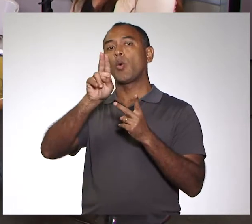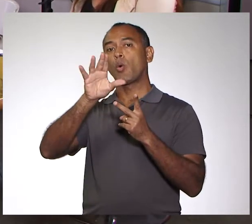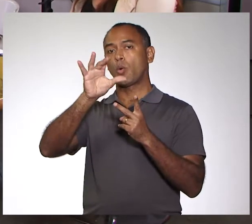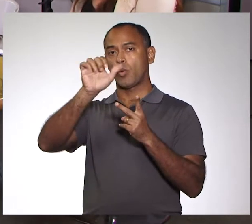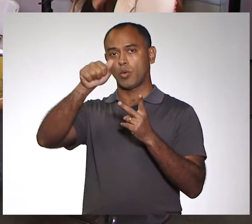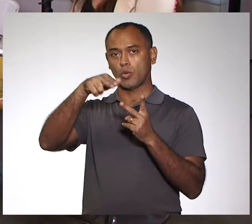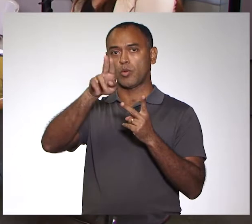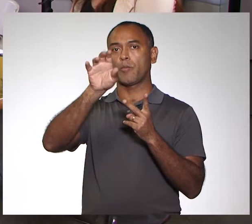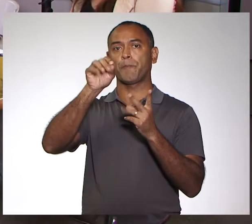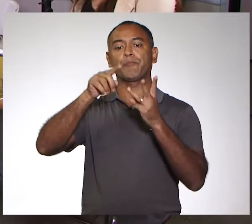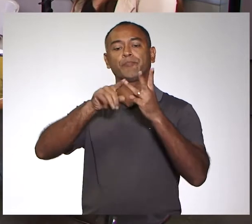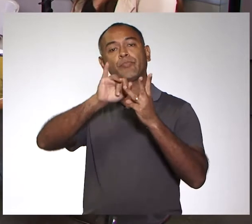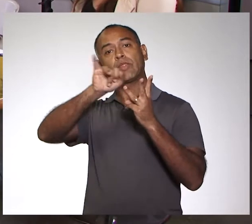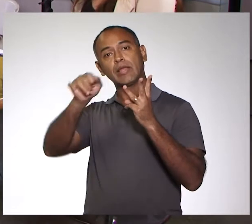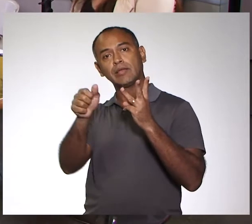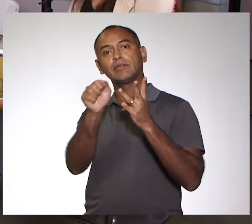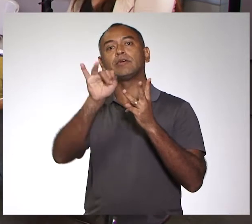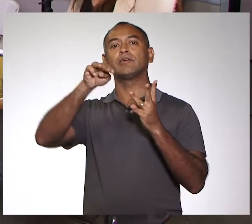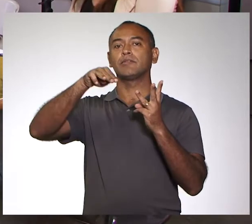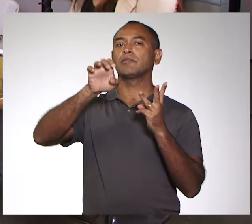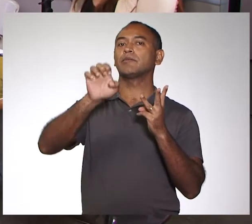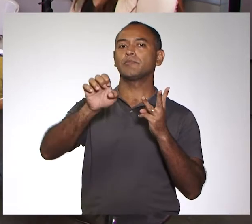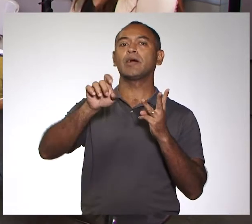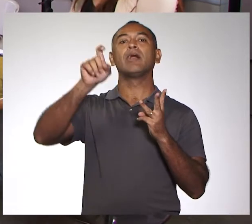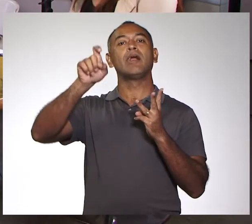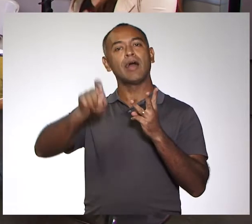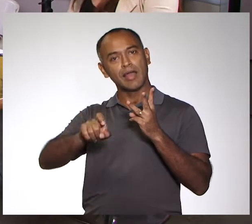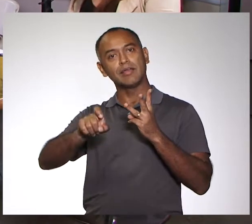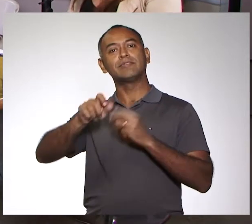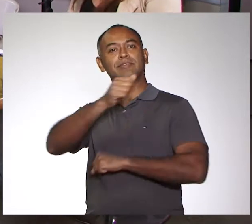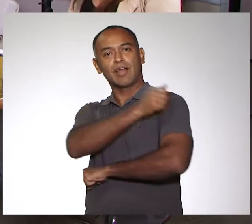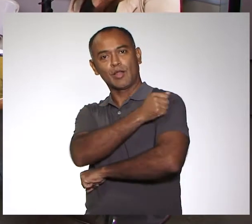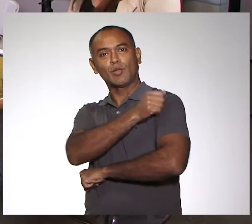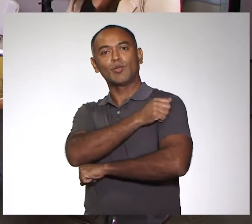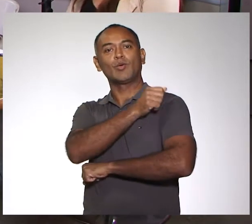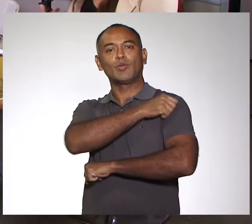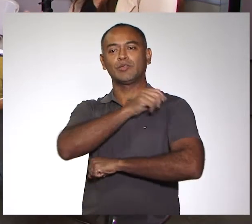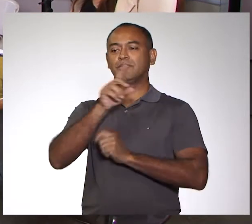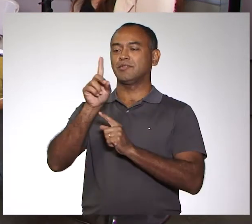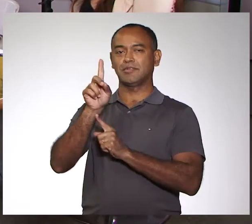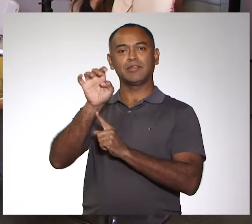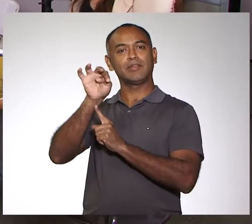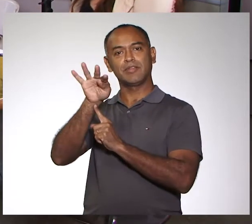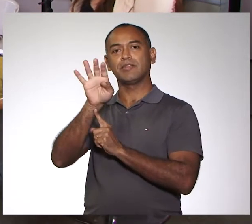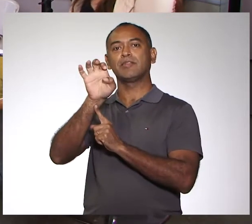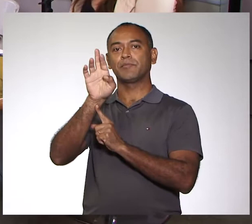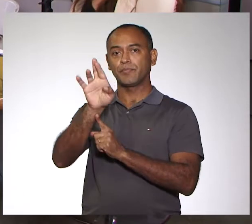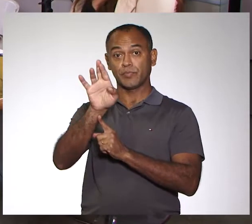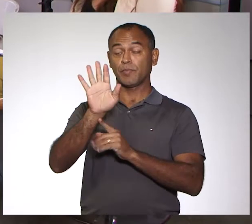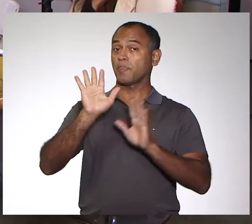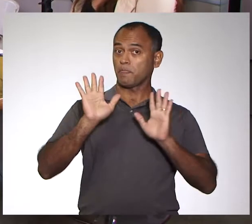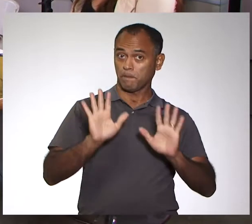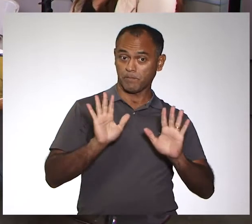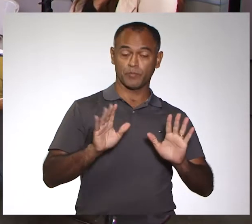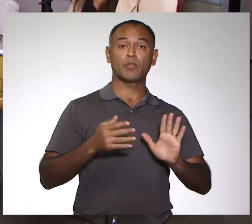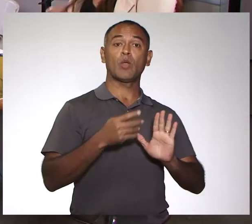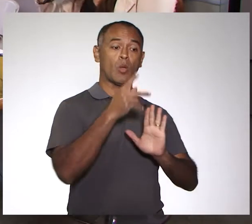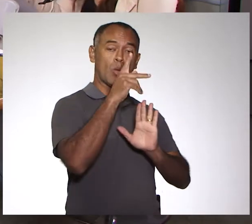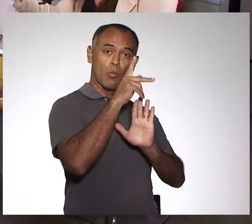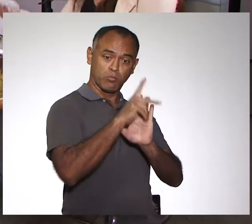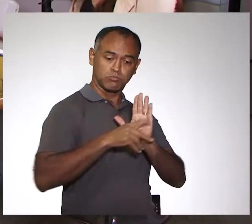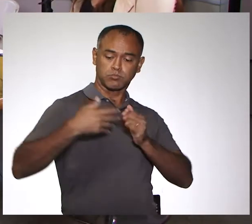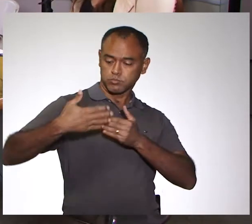Luciano e do professor Jaime, os três ex-alunos do Dinter. Os projetos iniciados com a Fiocruz